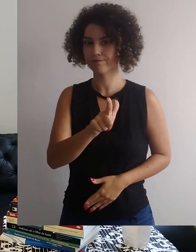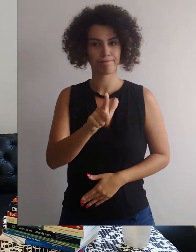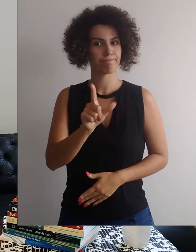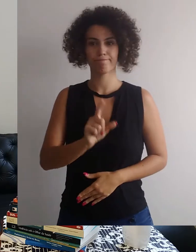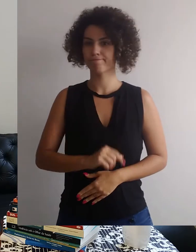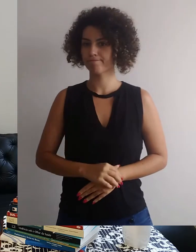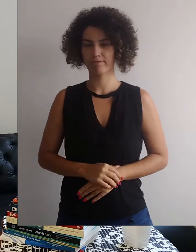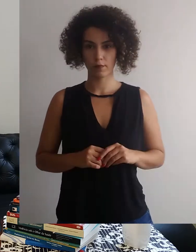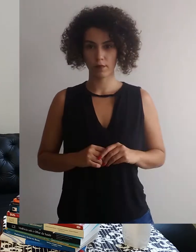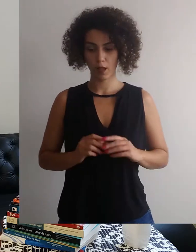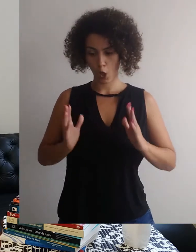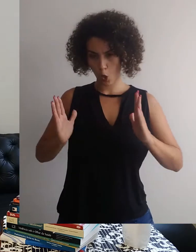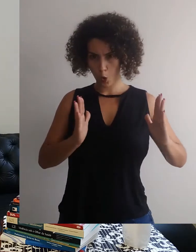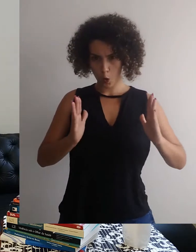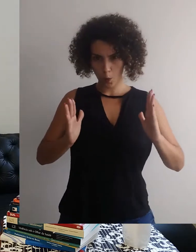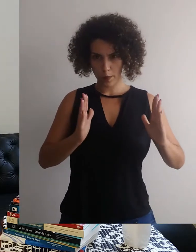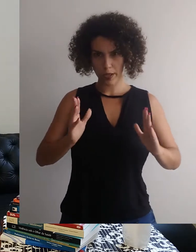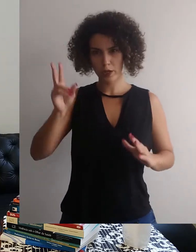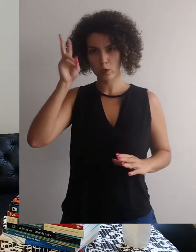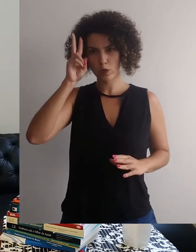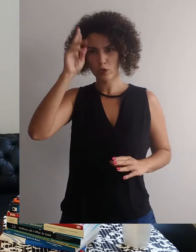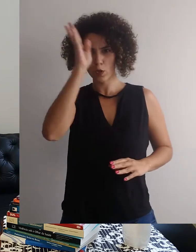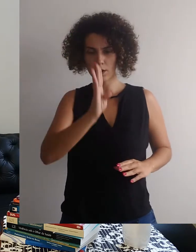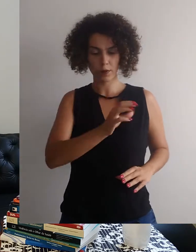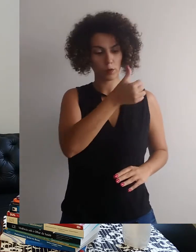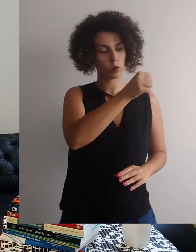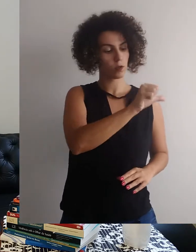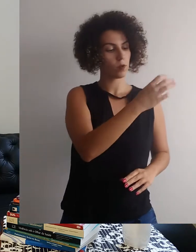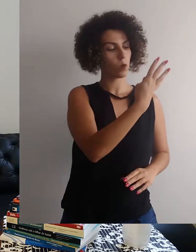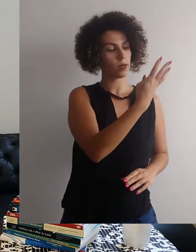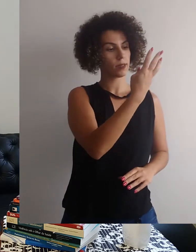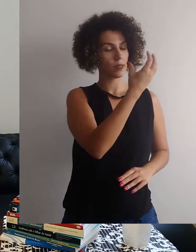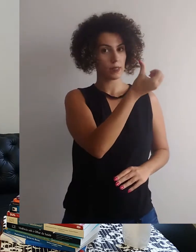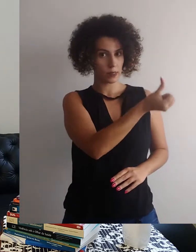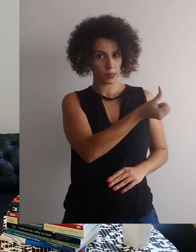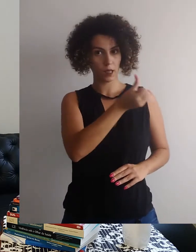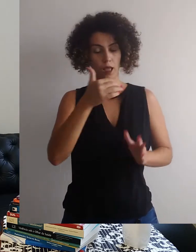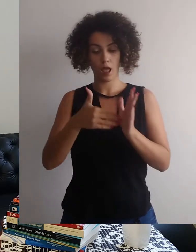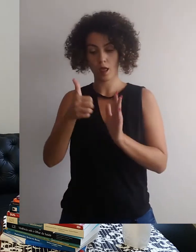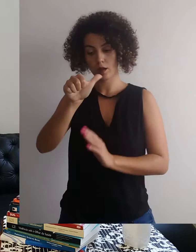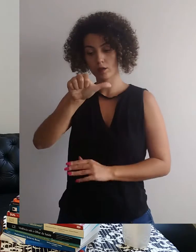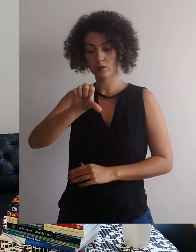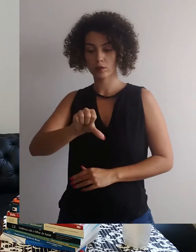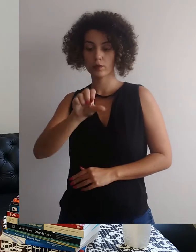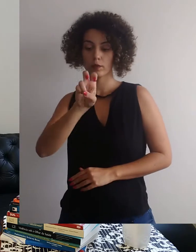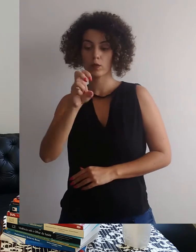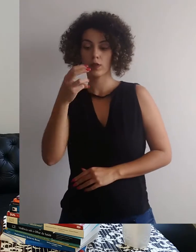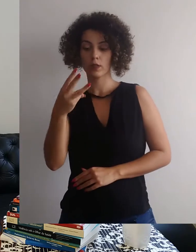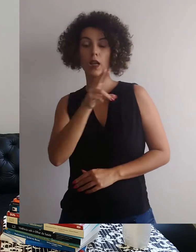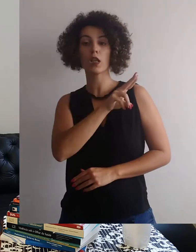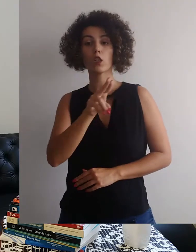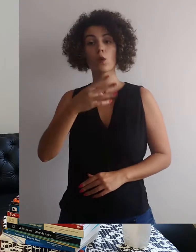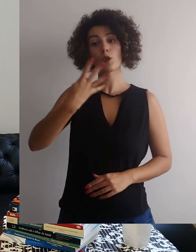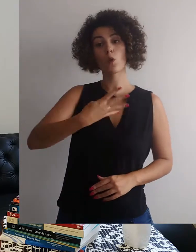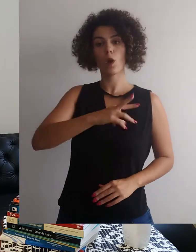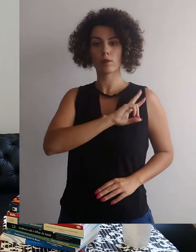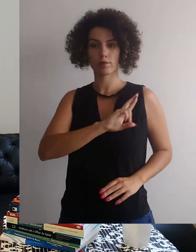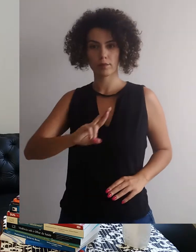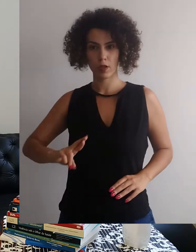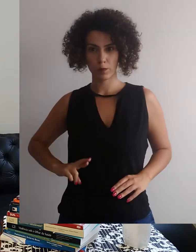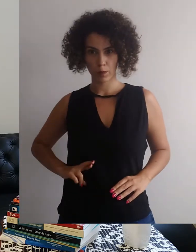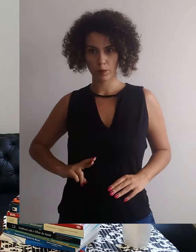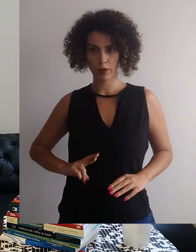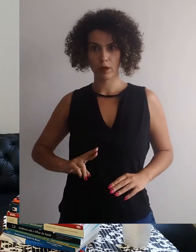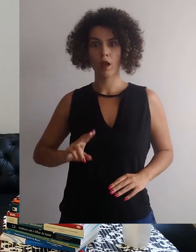efetivar durante os seus 18 anos. Esse período da história do Brasil entre 1946 e 1953 ficou conhecido como Quarta